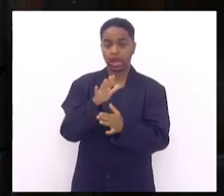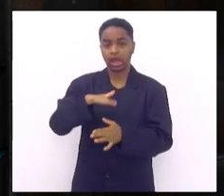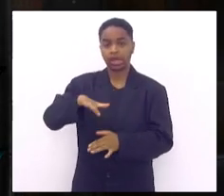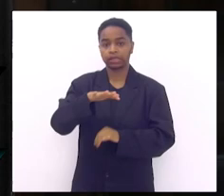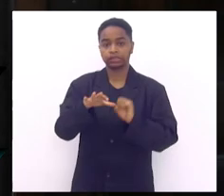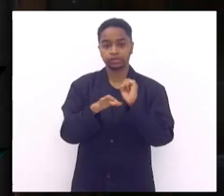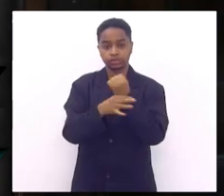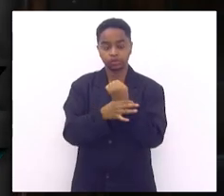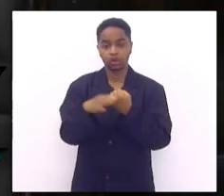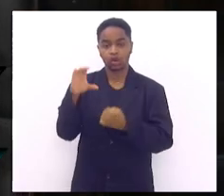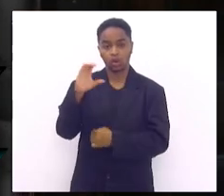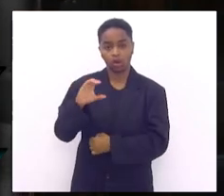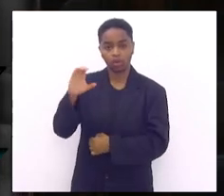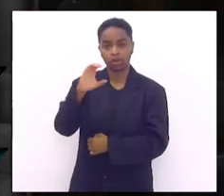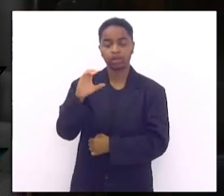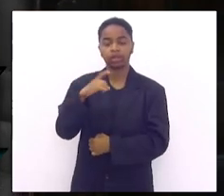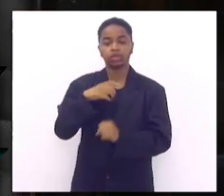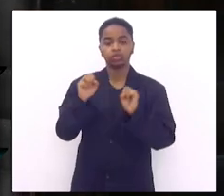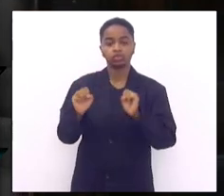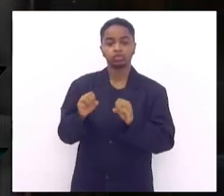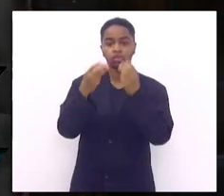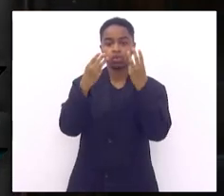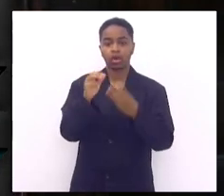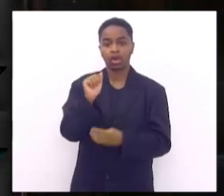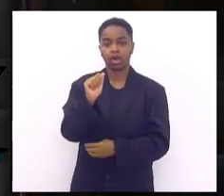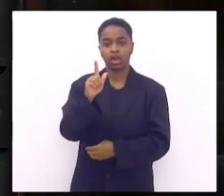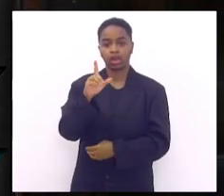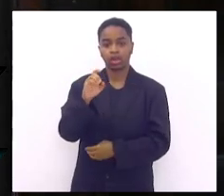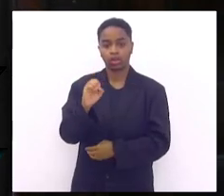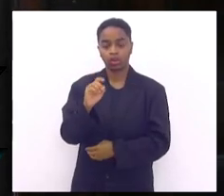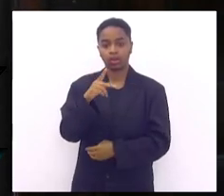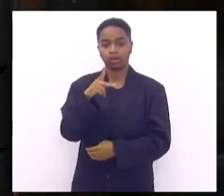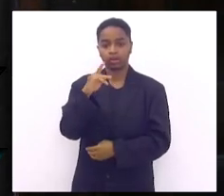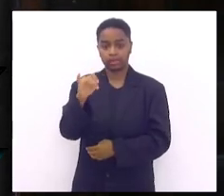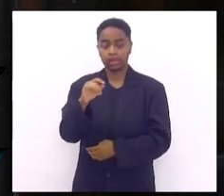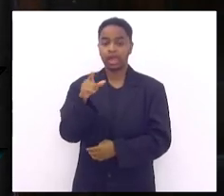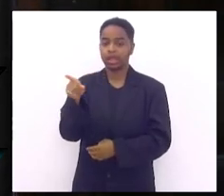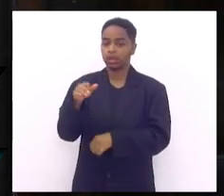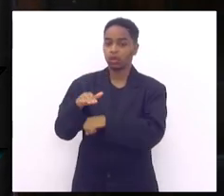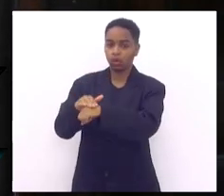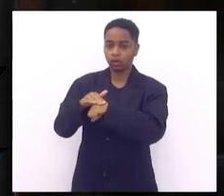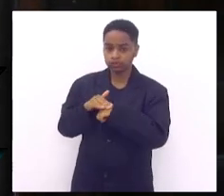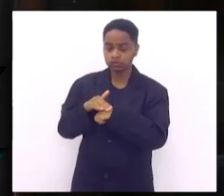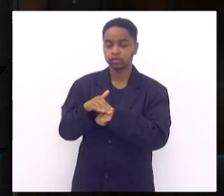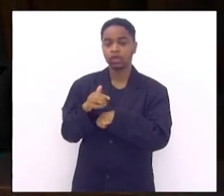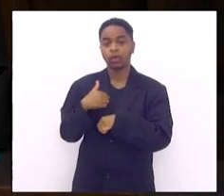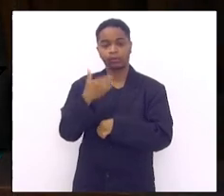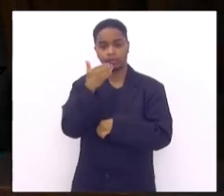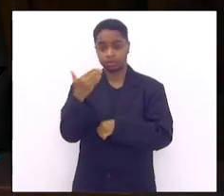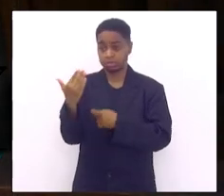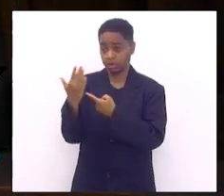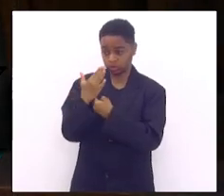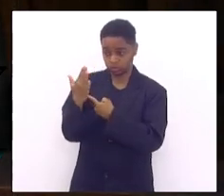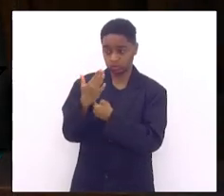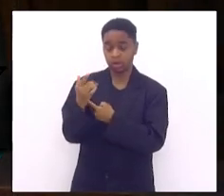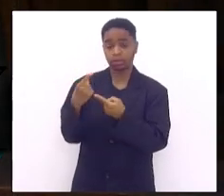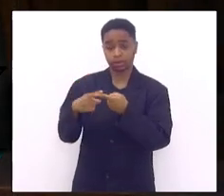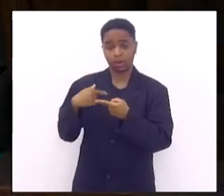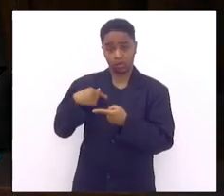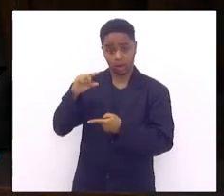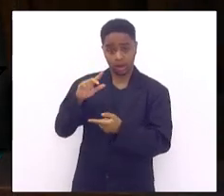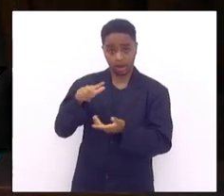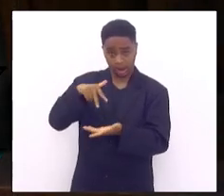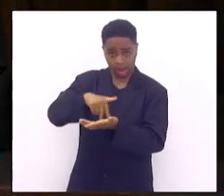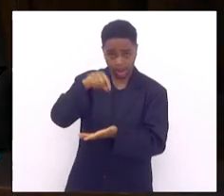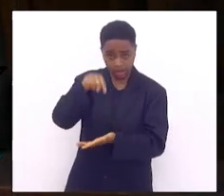de Copacabana no show do Alok que é uma coisa que ele veio conversar comigo eu falei tá me ajuda me ajuda se eu estou aqui por você então me